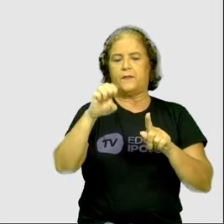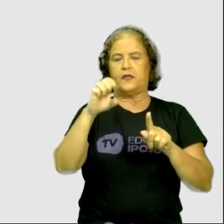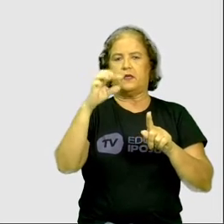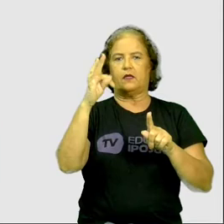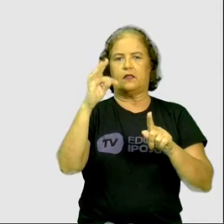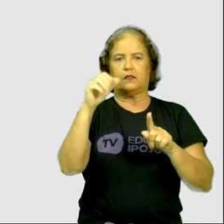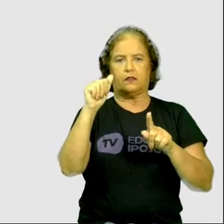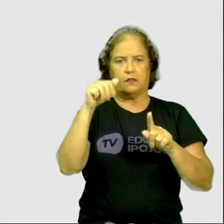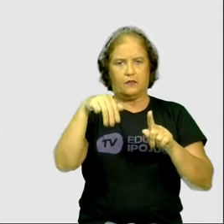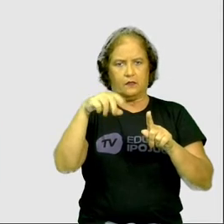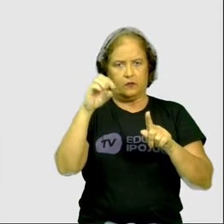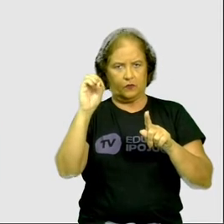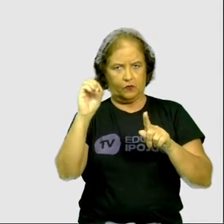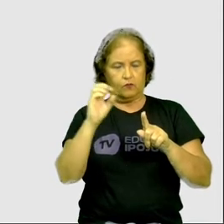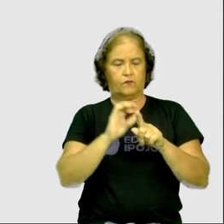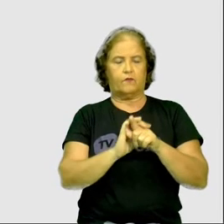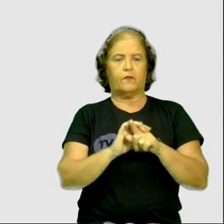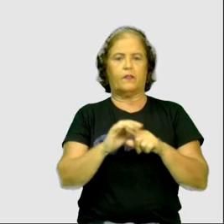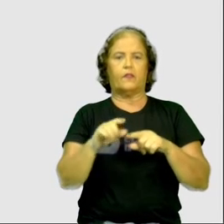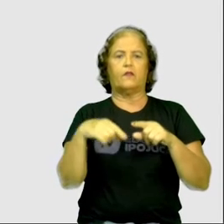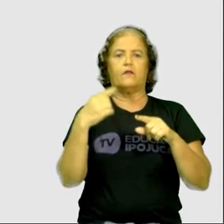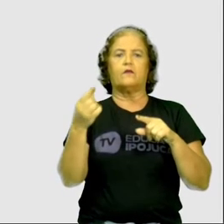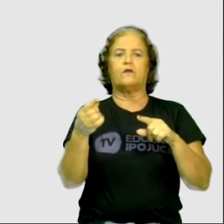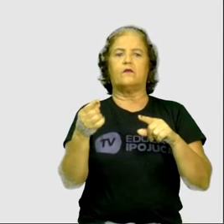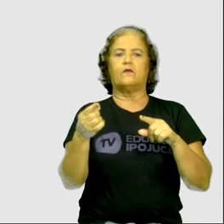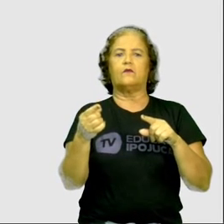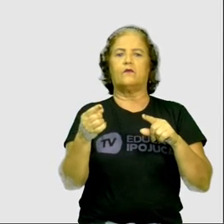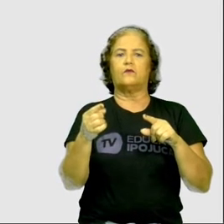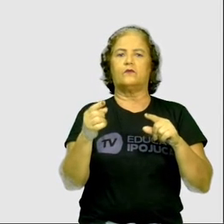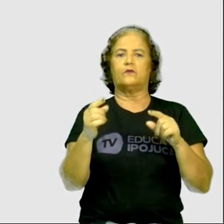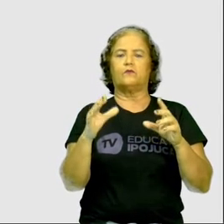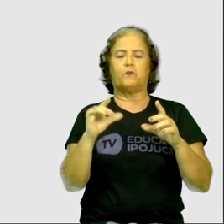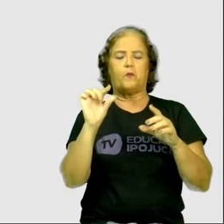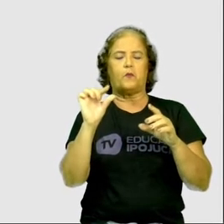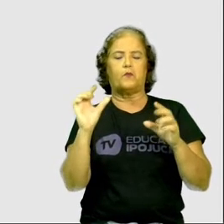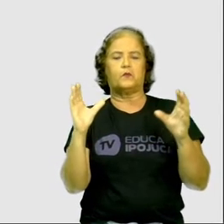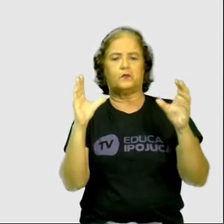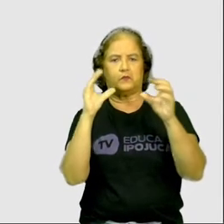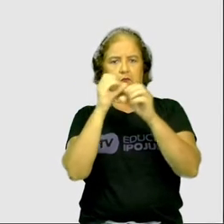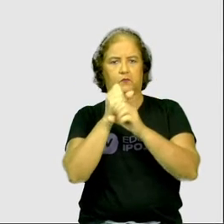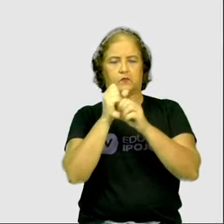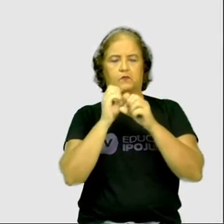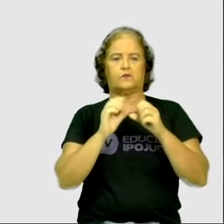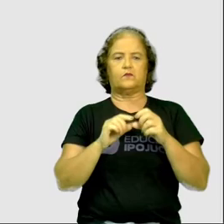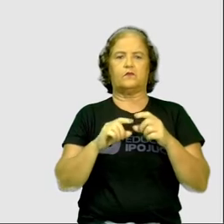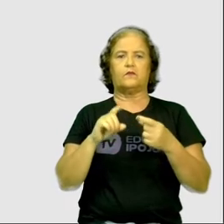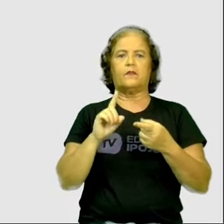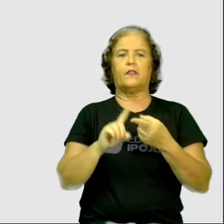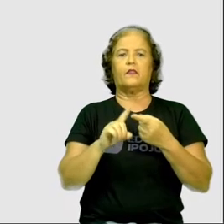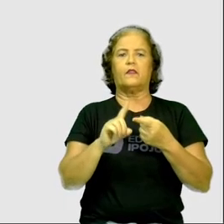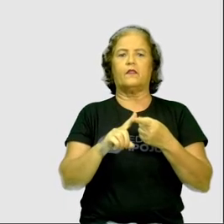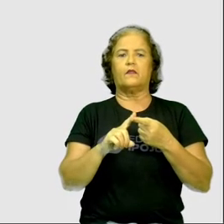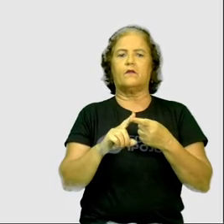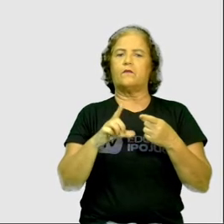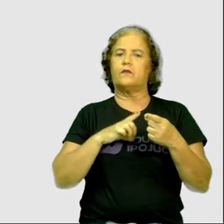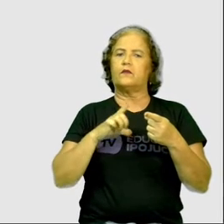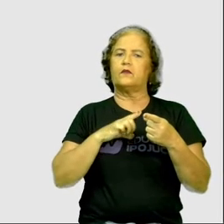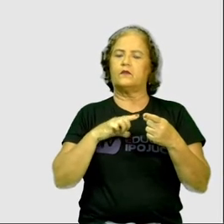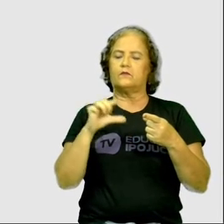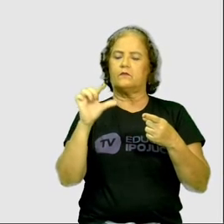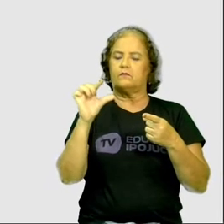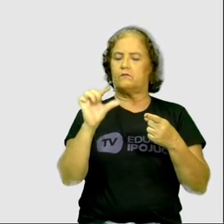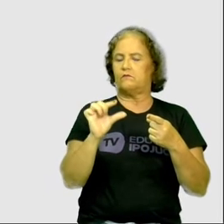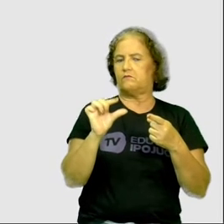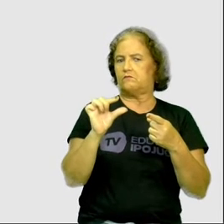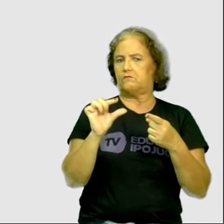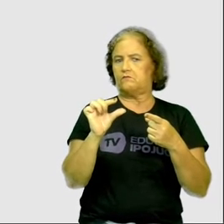luminosidade. Ele é um planeta um pouco escuro. Existe também o que nós chamamos de corpos menores do sistema solar.